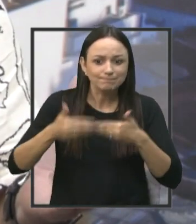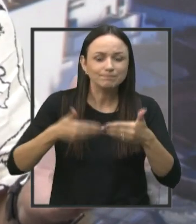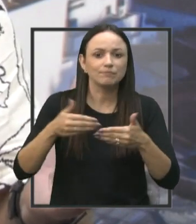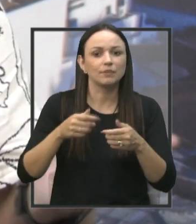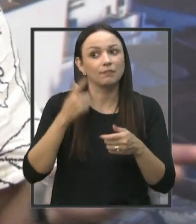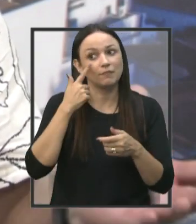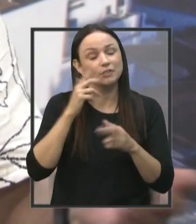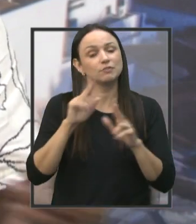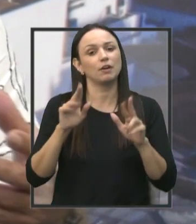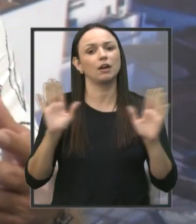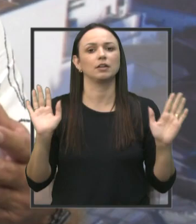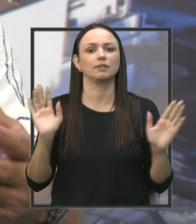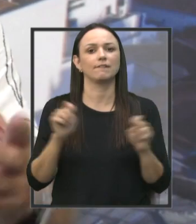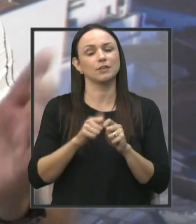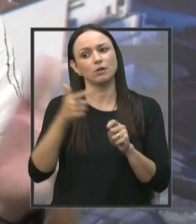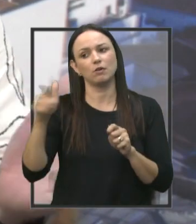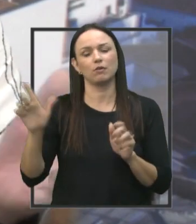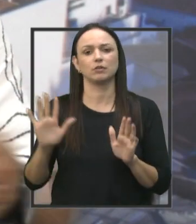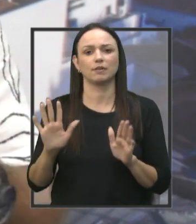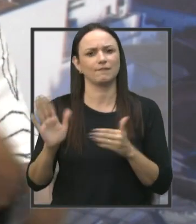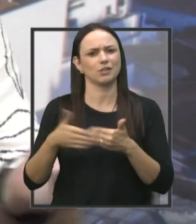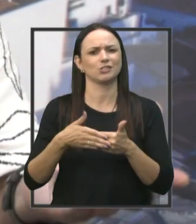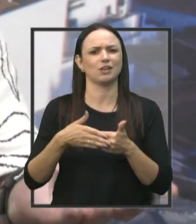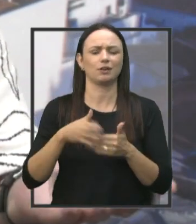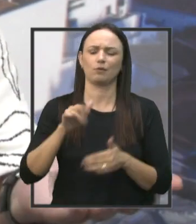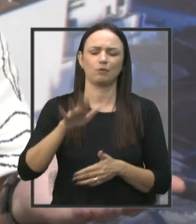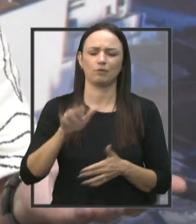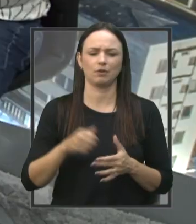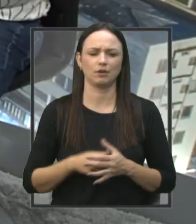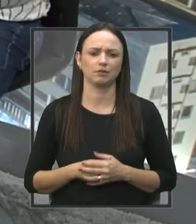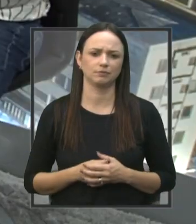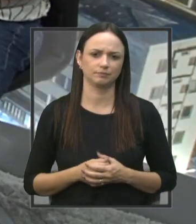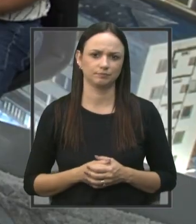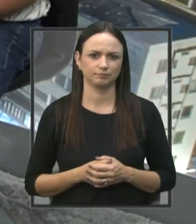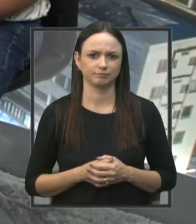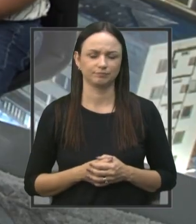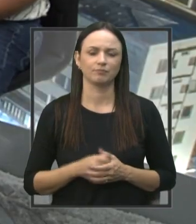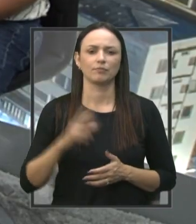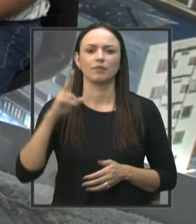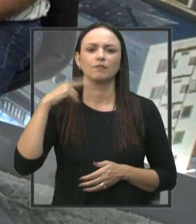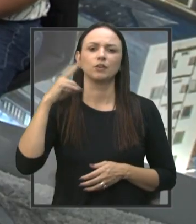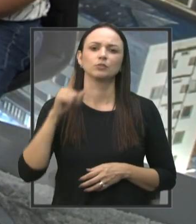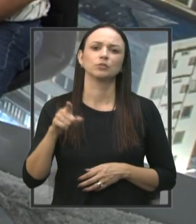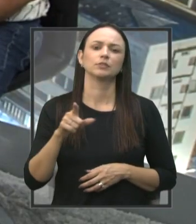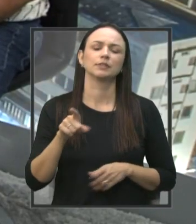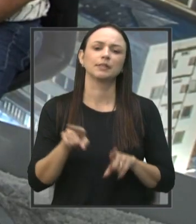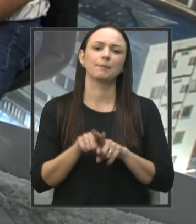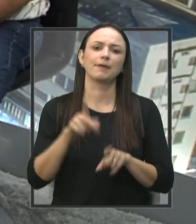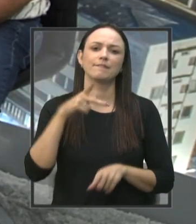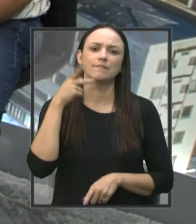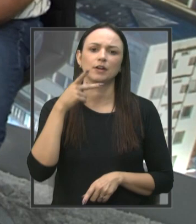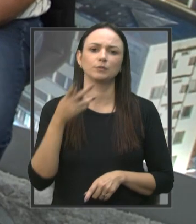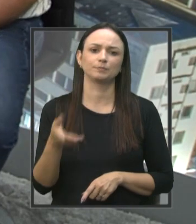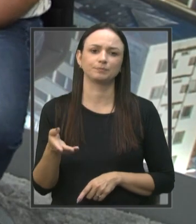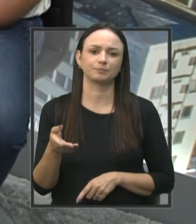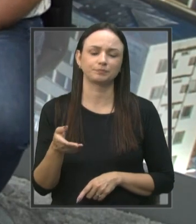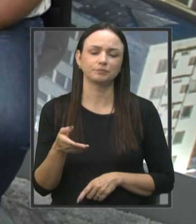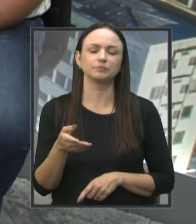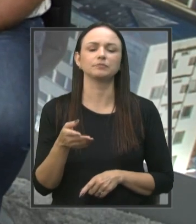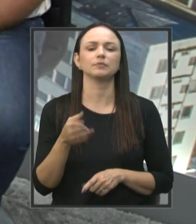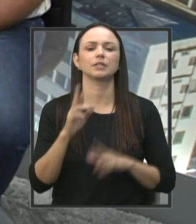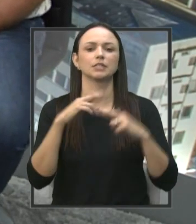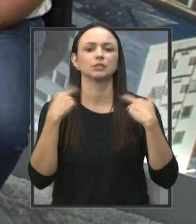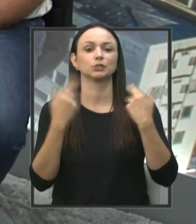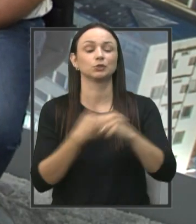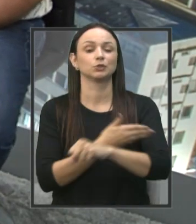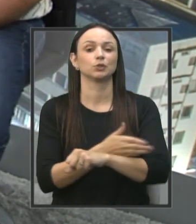diferente, vamos passar para outra, mas fechar, nunca. Vereador, o senhor também tem falado, né, falou durante as sessões